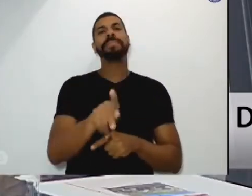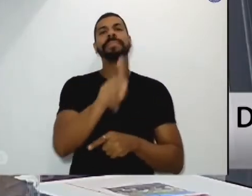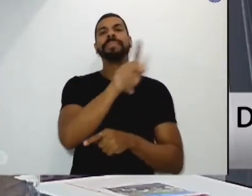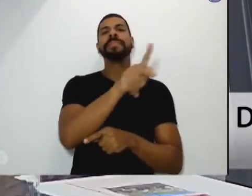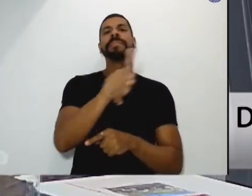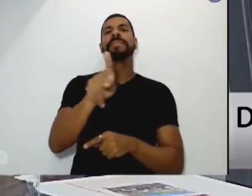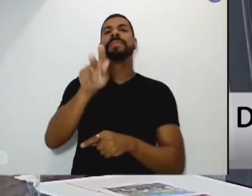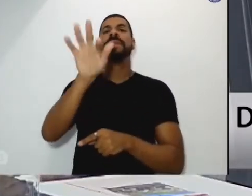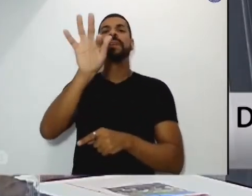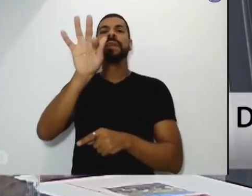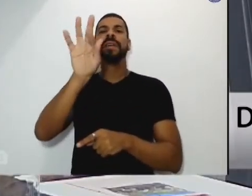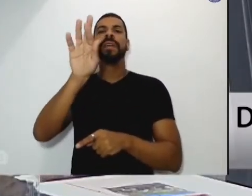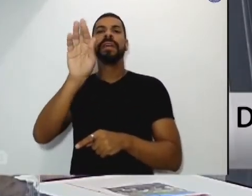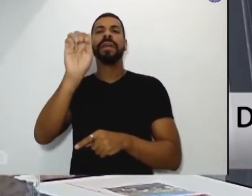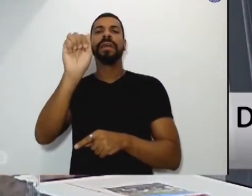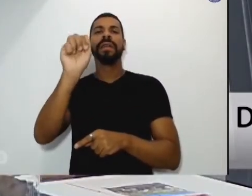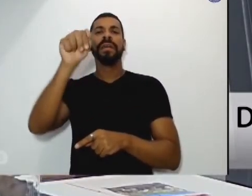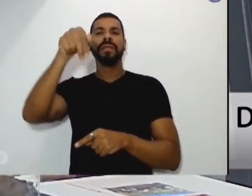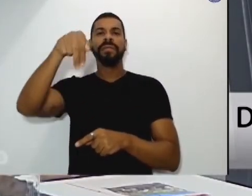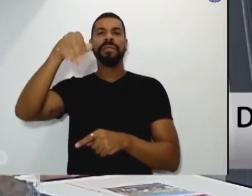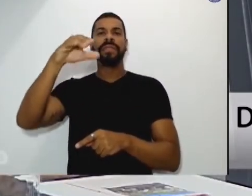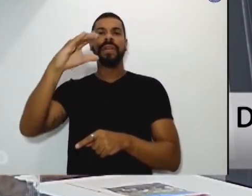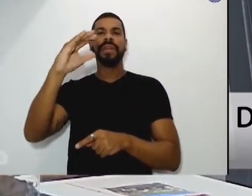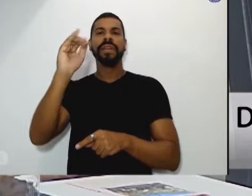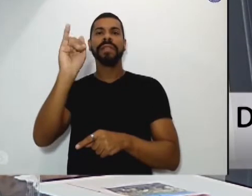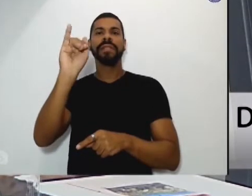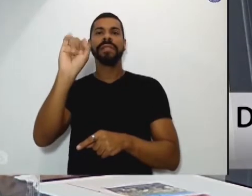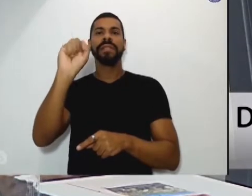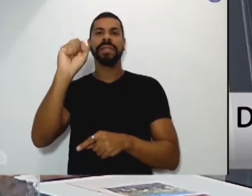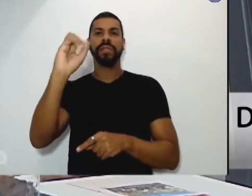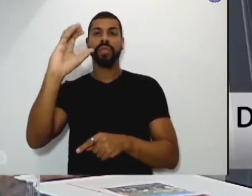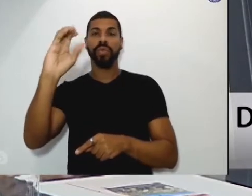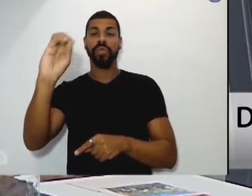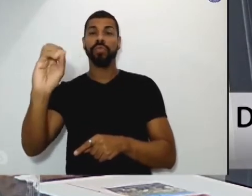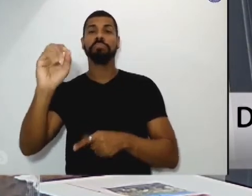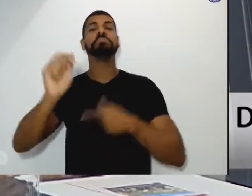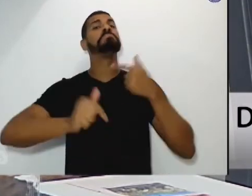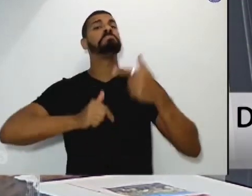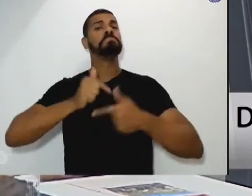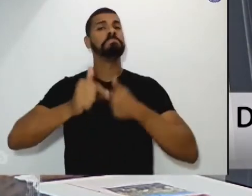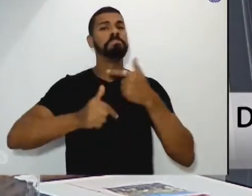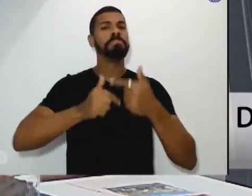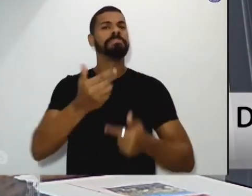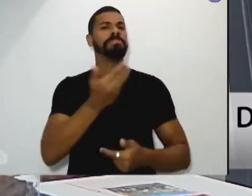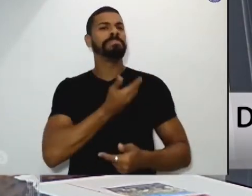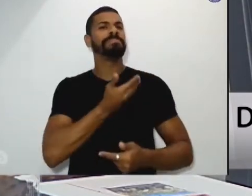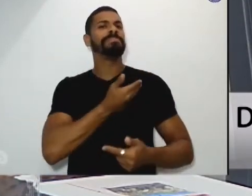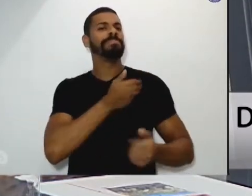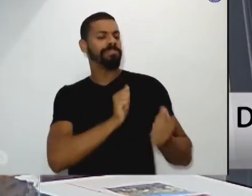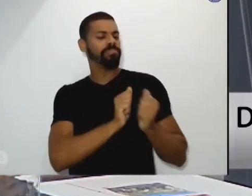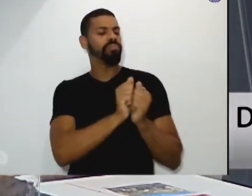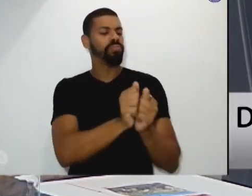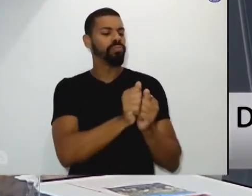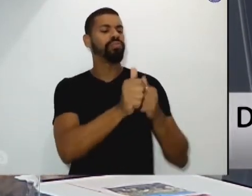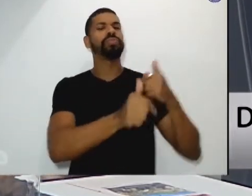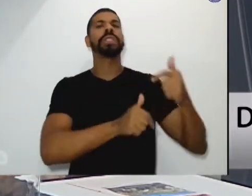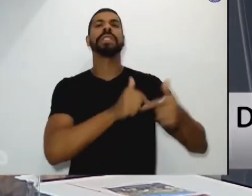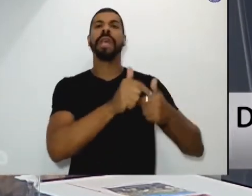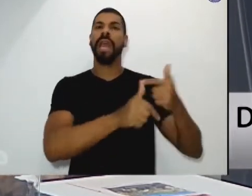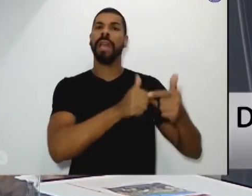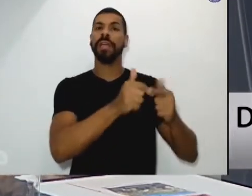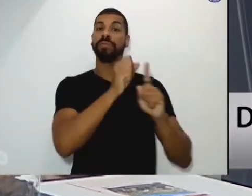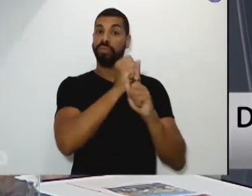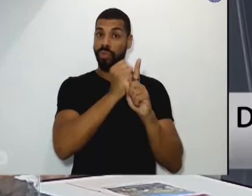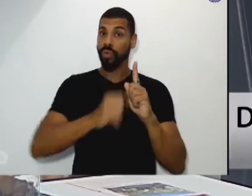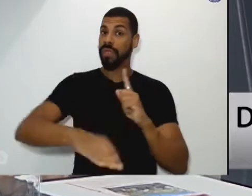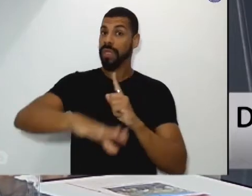grande companheiro de trabalho, sobretudo na área social, a